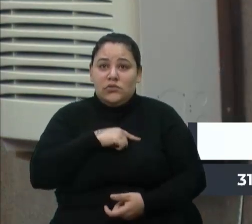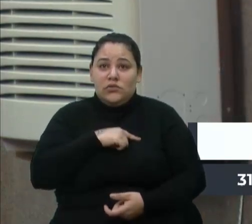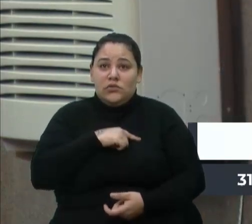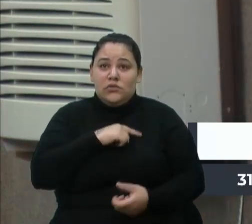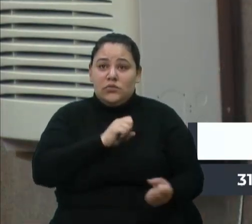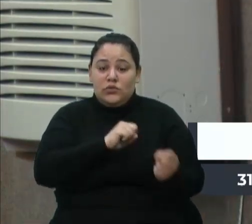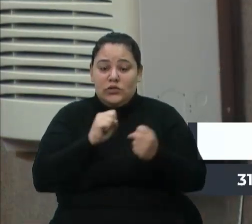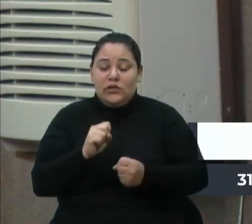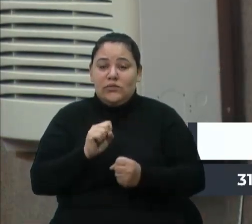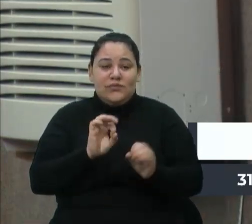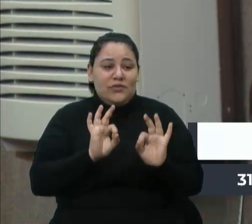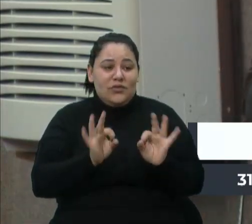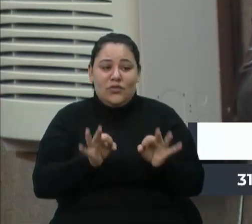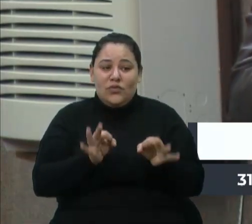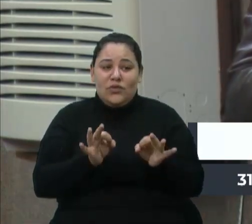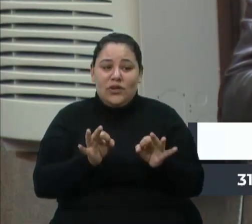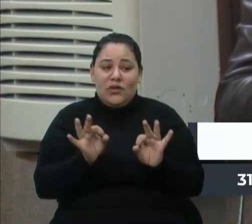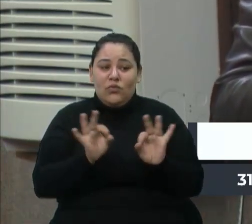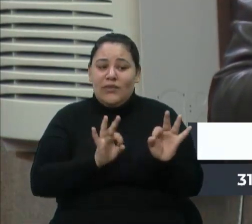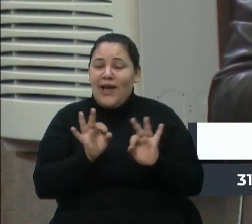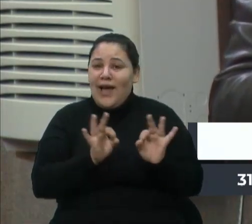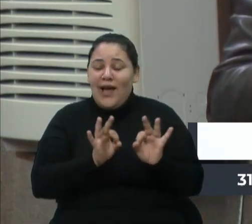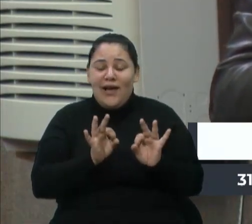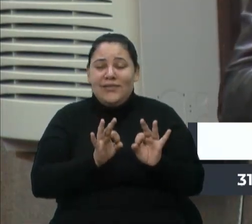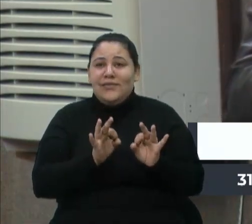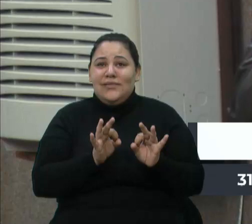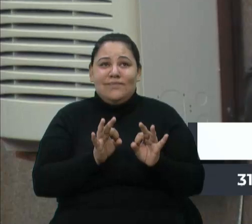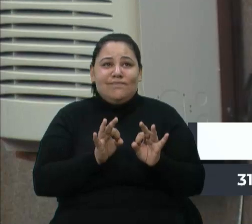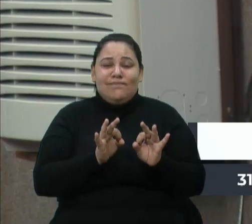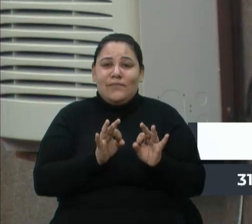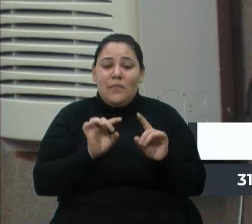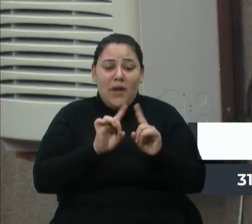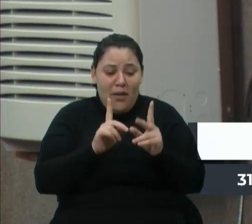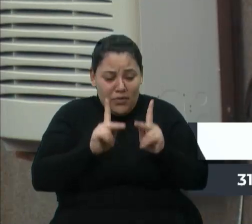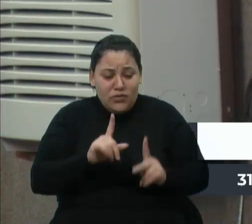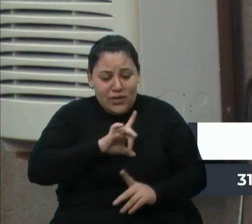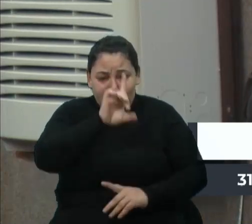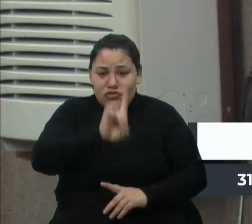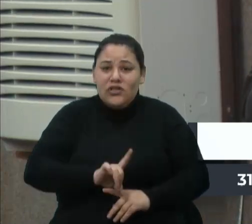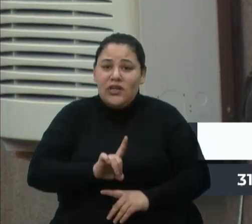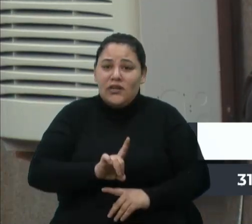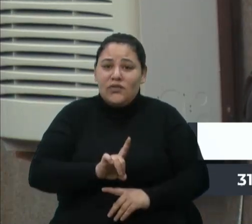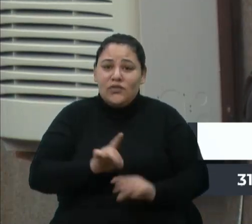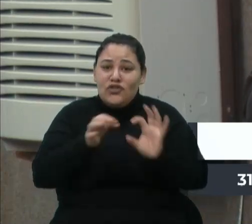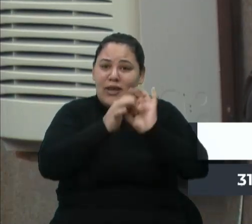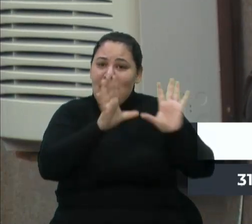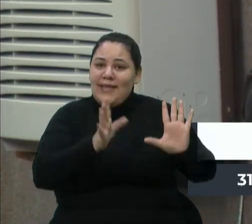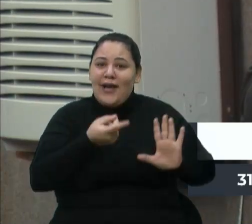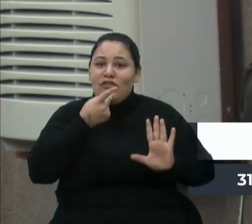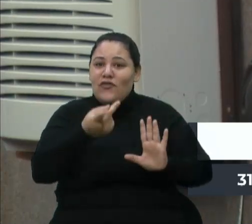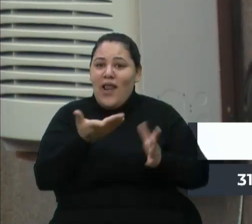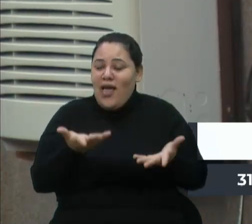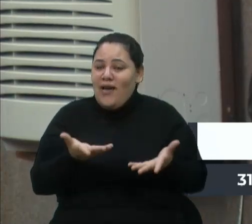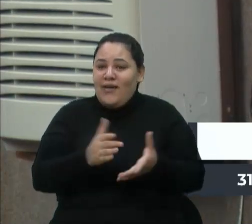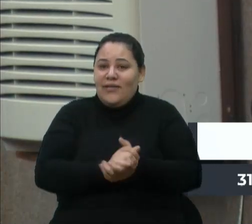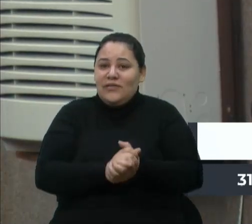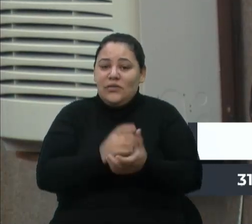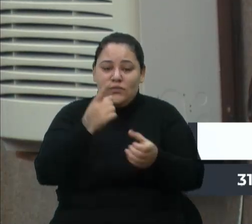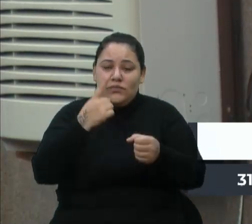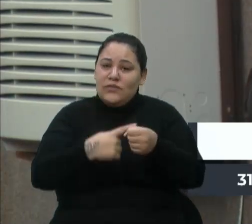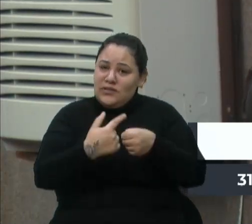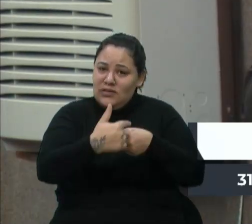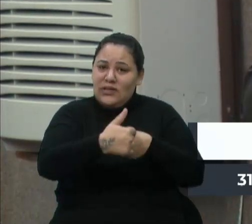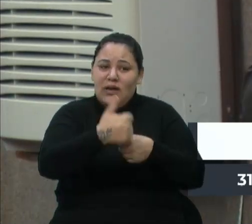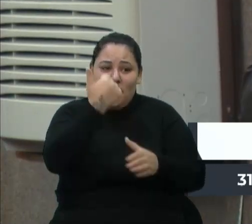concordar com nada do que a pessoa está falando, mas a pessoa tem o direito de se expressar e falar. Então, a cidade perde,